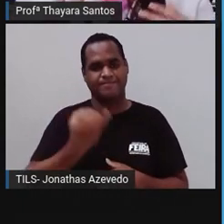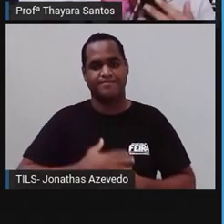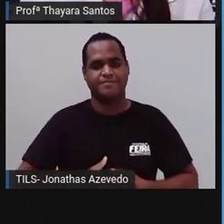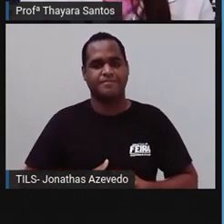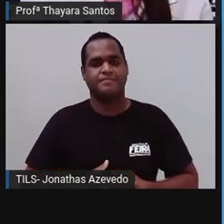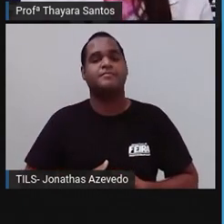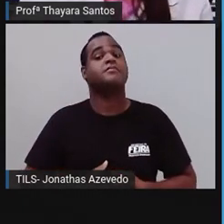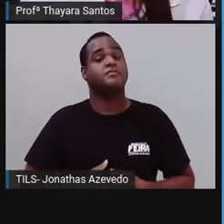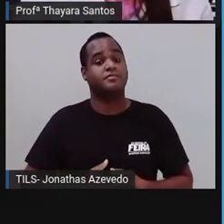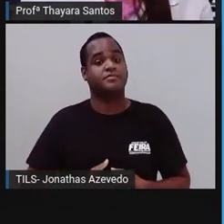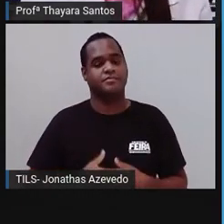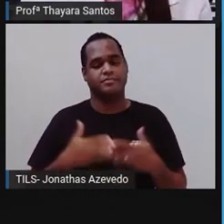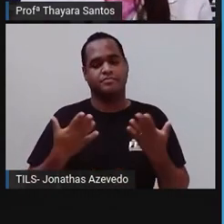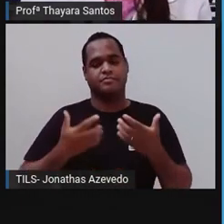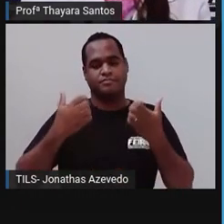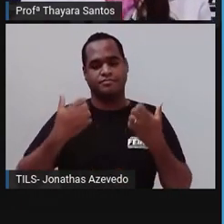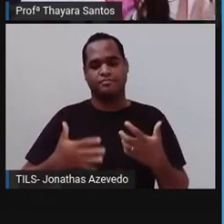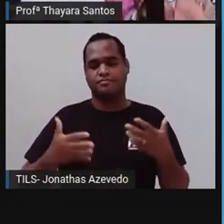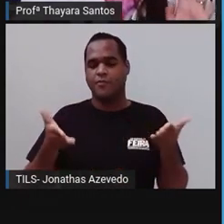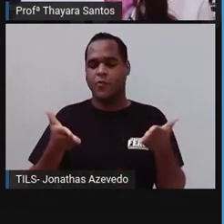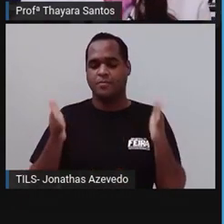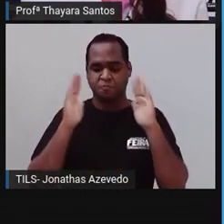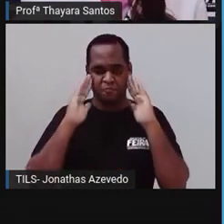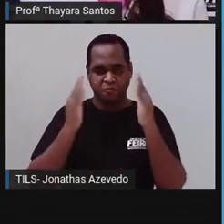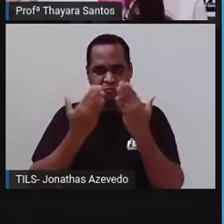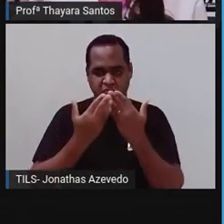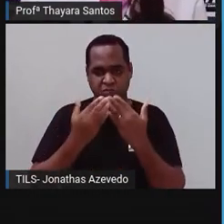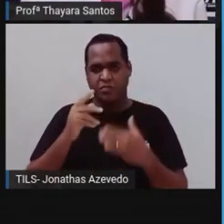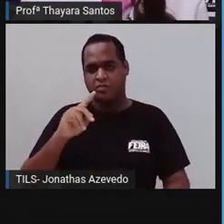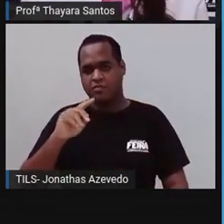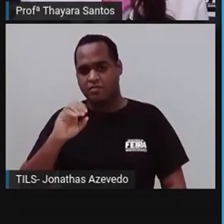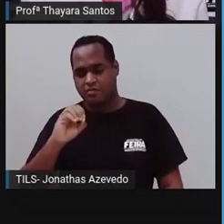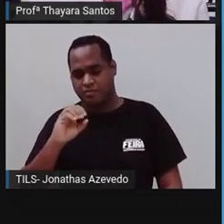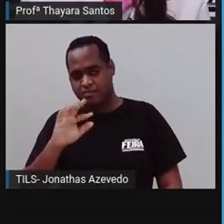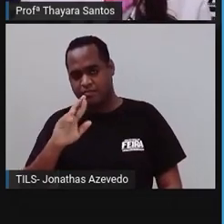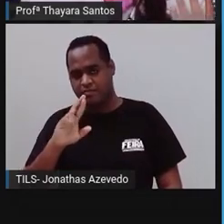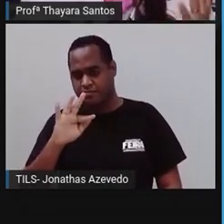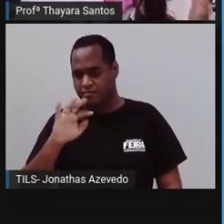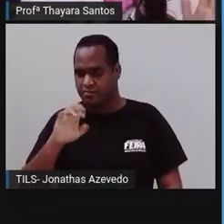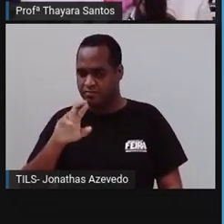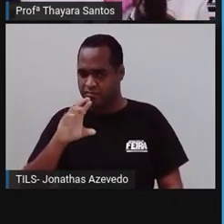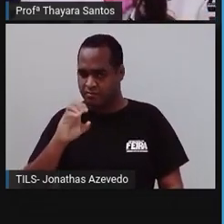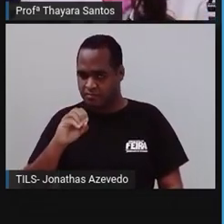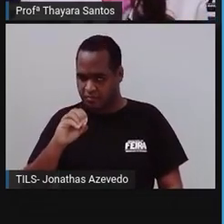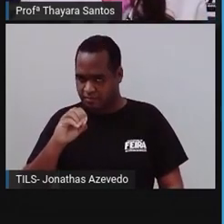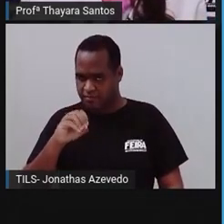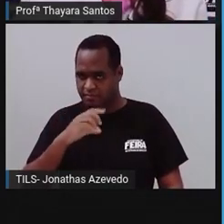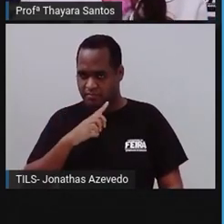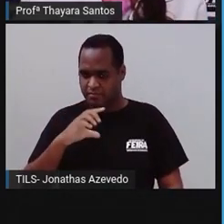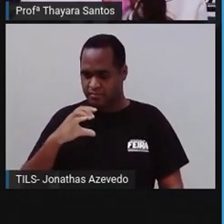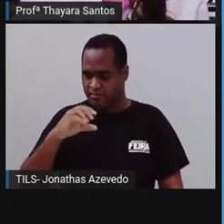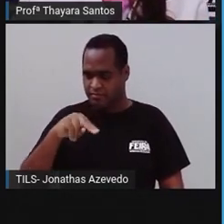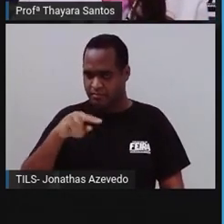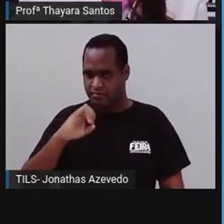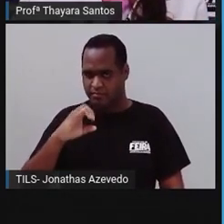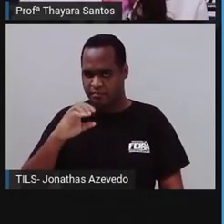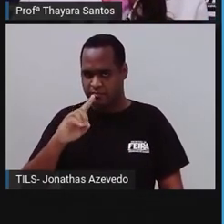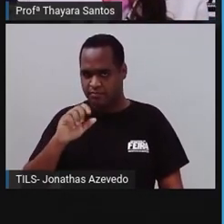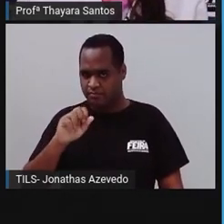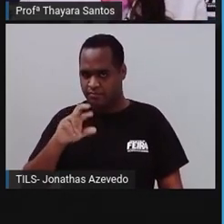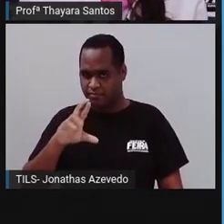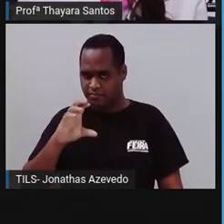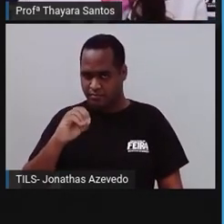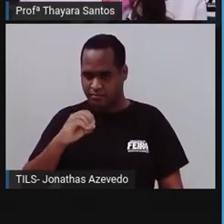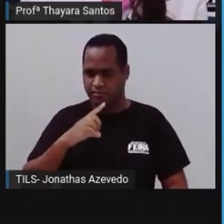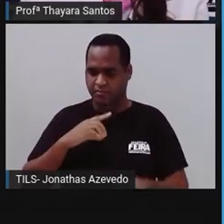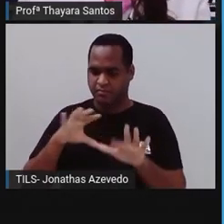E agora sim, a gente vai focar nos poríferos e nos quimidários. Porque esses dois grupos estão lá